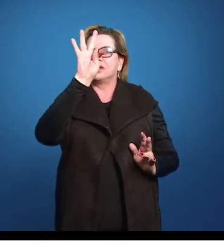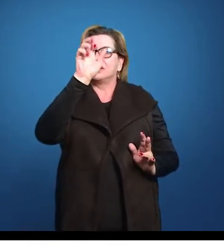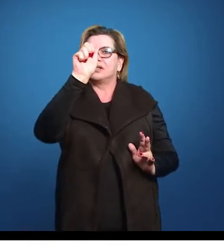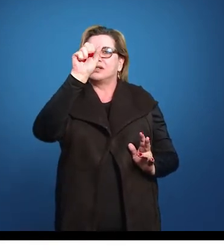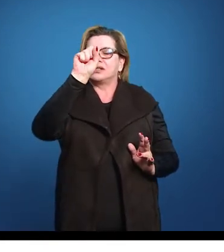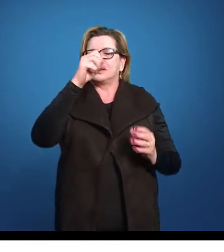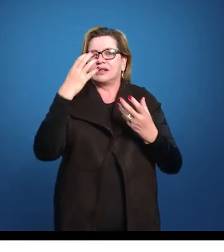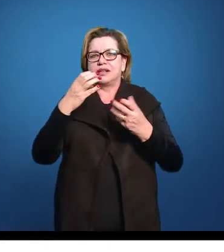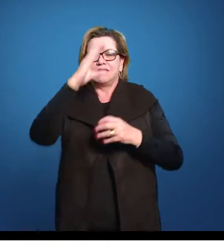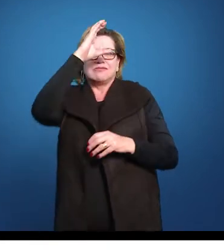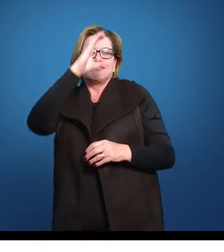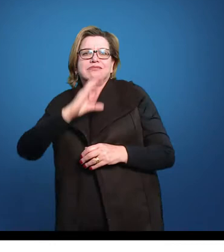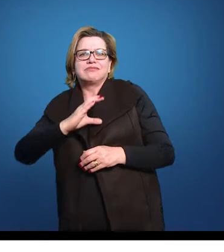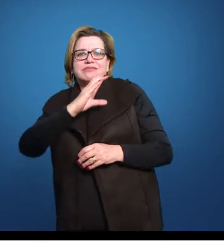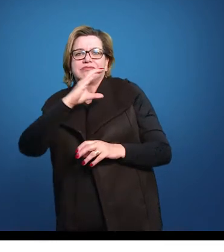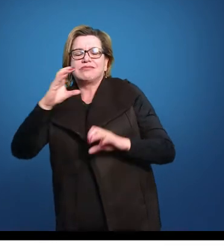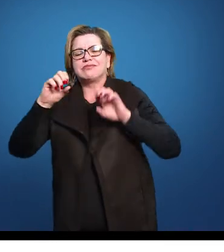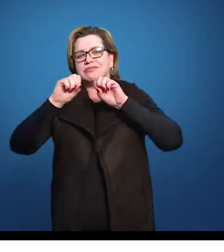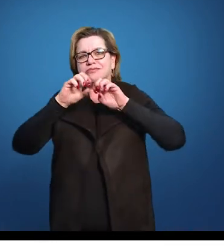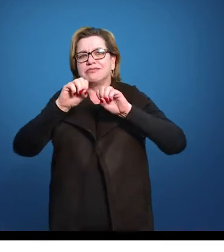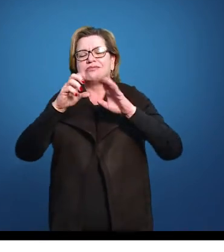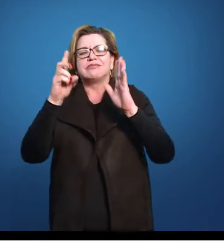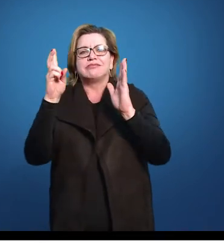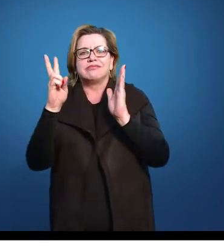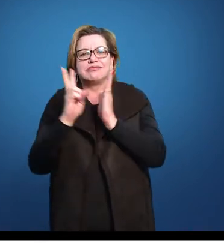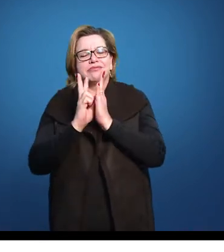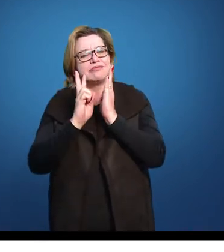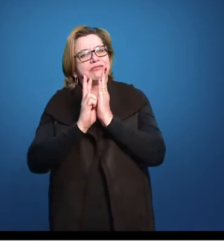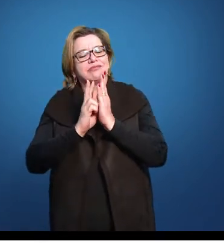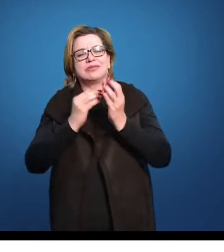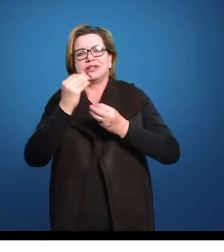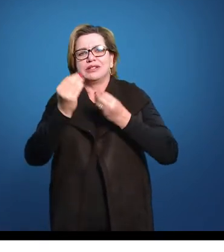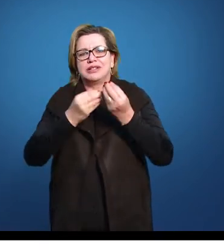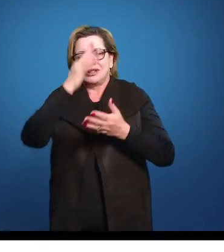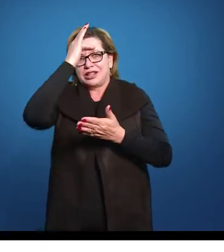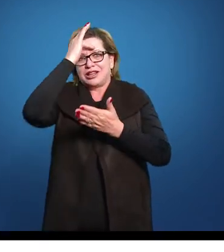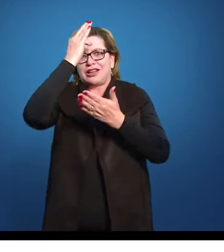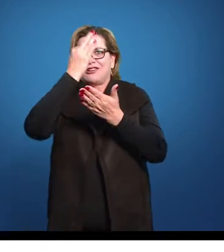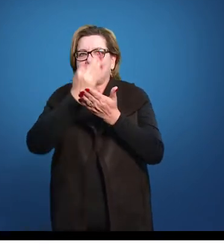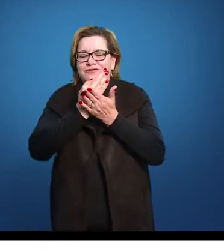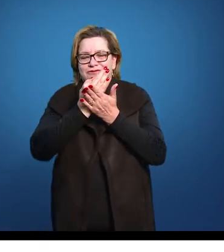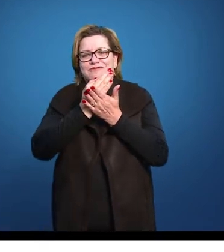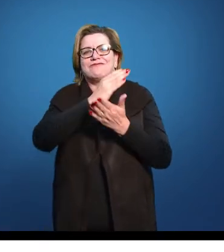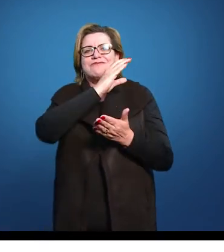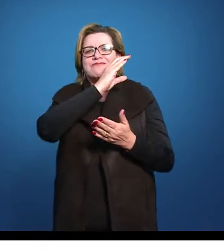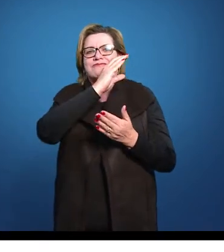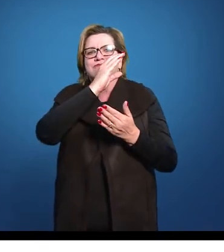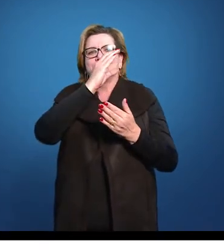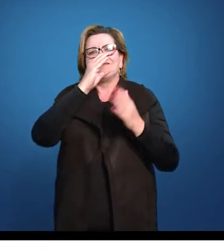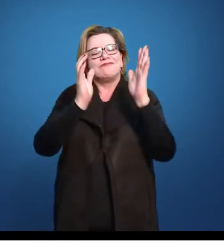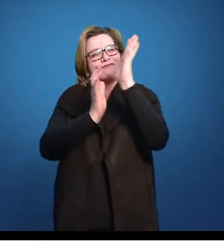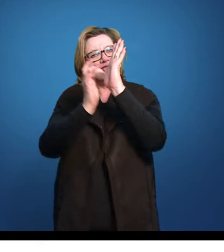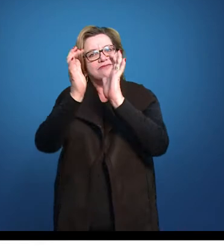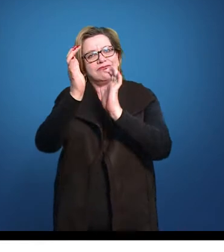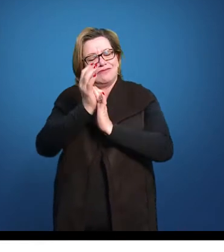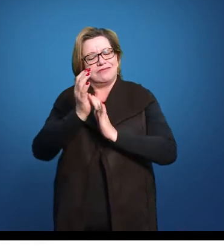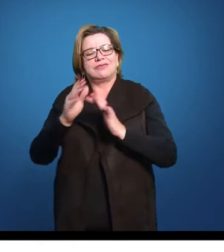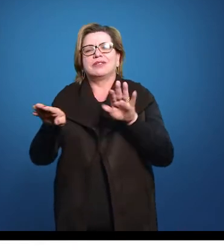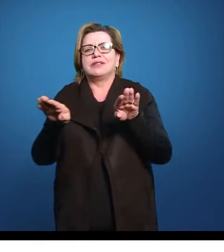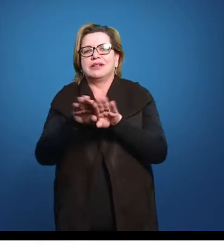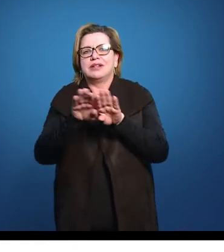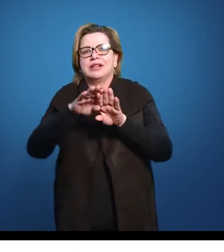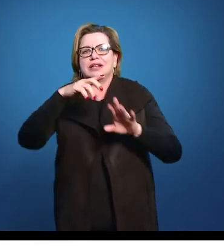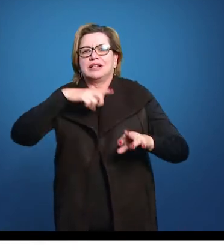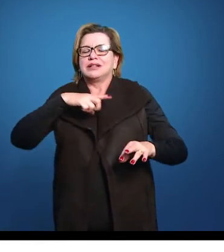indígenas que estavam para cá, trazê-los para a fé cristã. O principal deles é o padre José de Anchieta, que ele vai ter uma produção muito